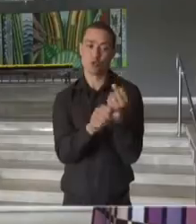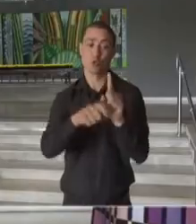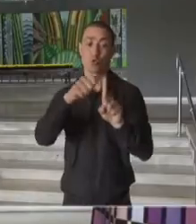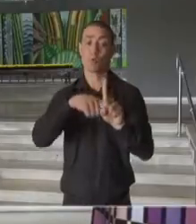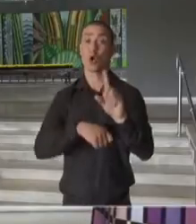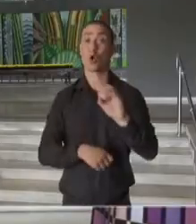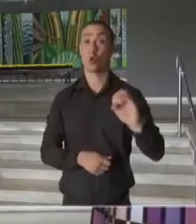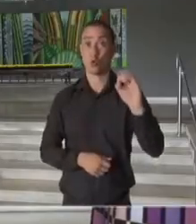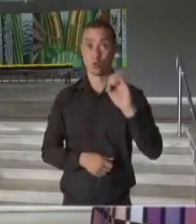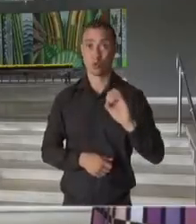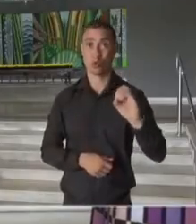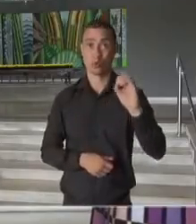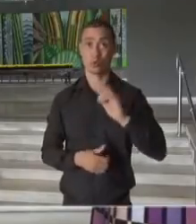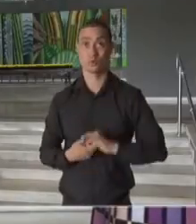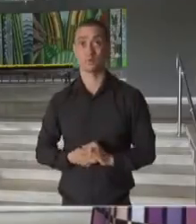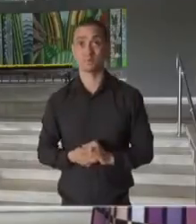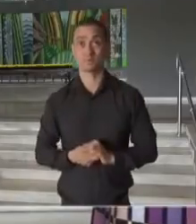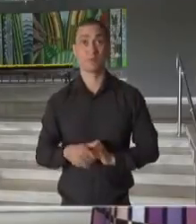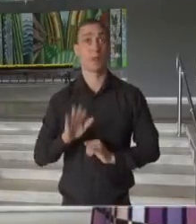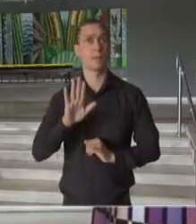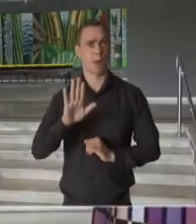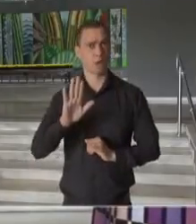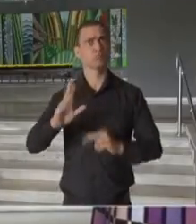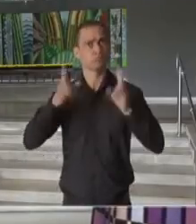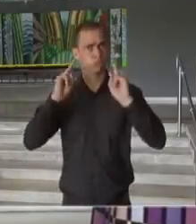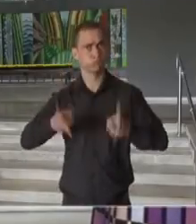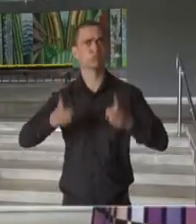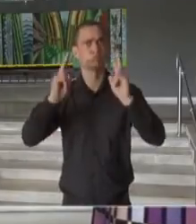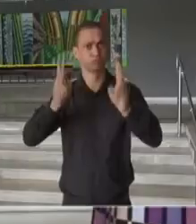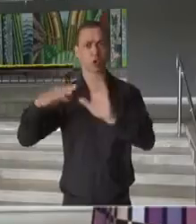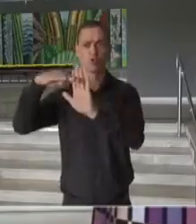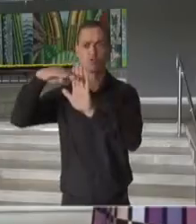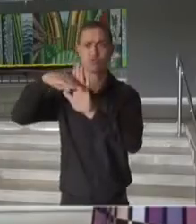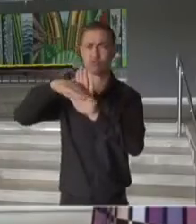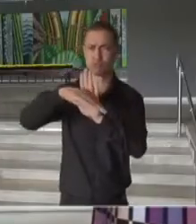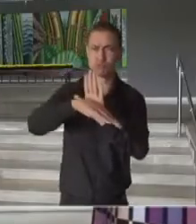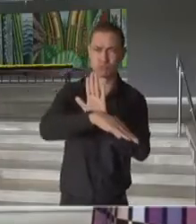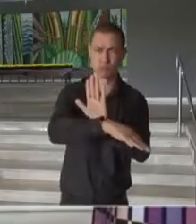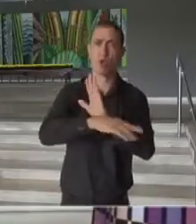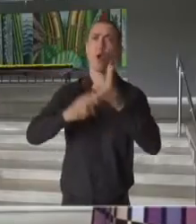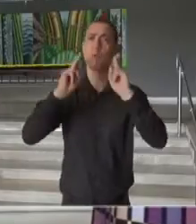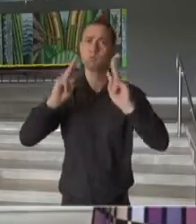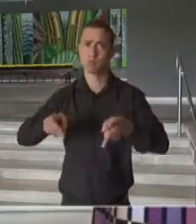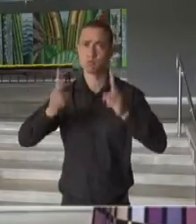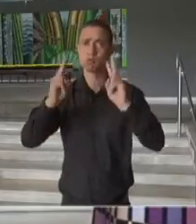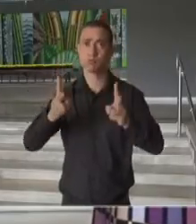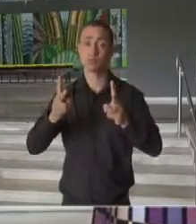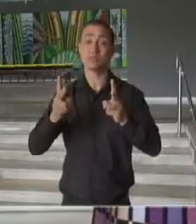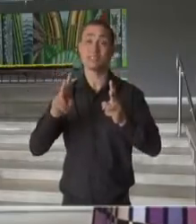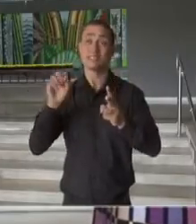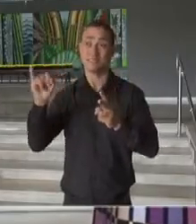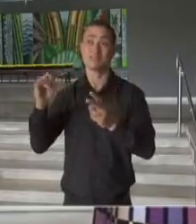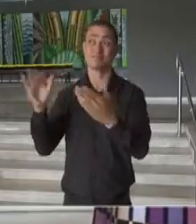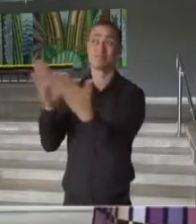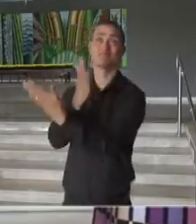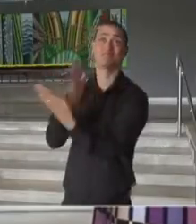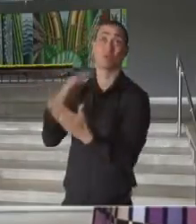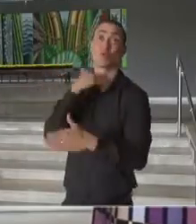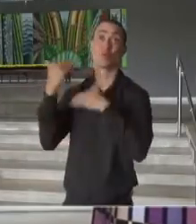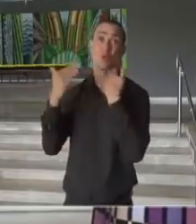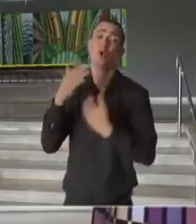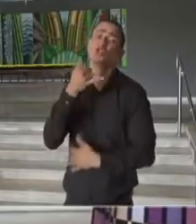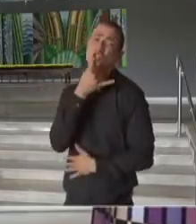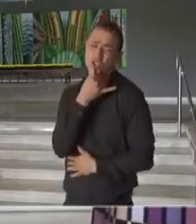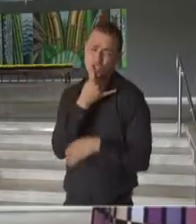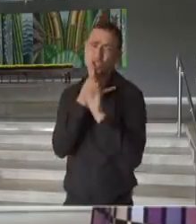a Covid-19. Mas seguimos caindo, seguimos em queda, ao lado da tristeza das vidas que se perderam,